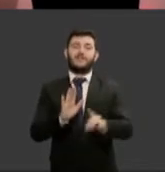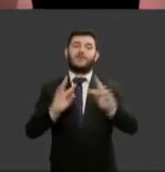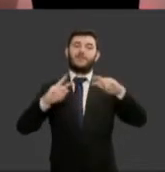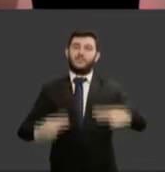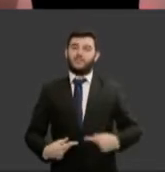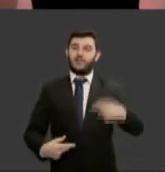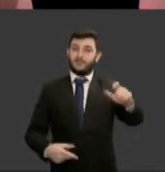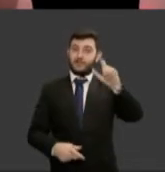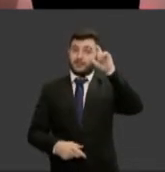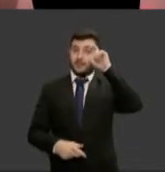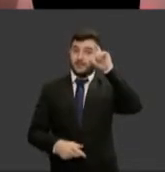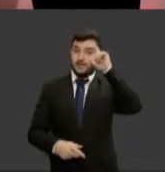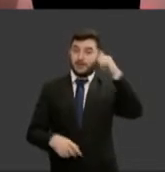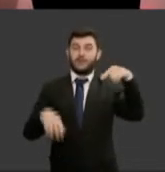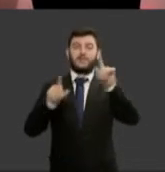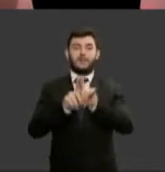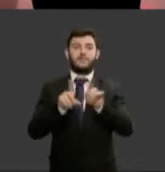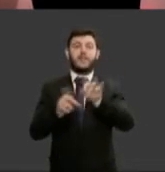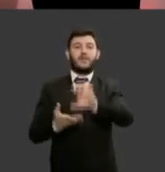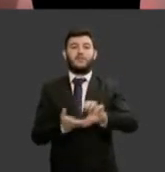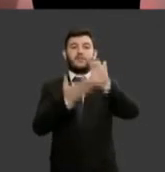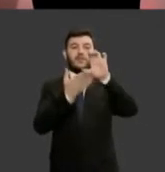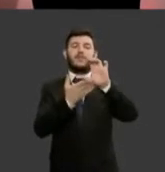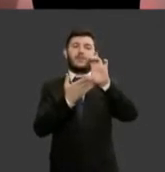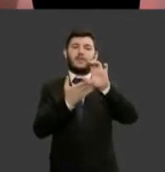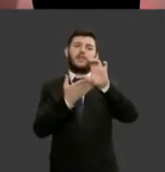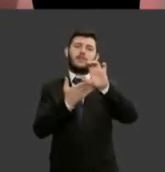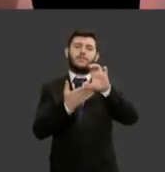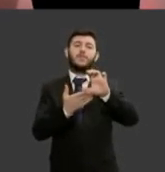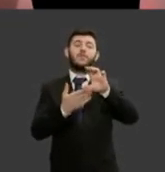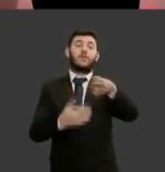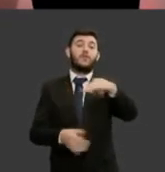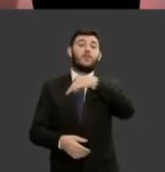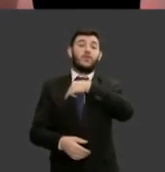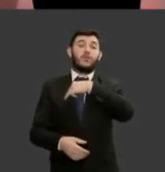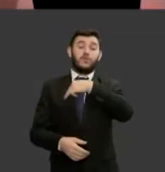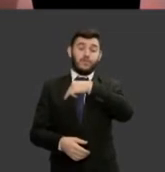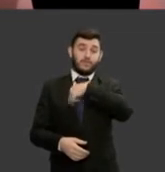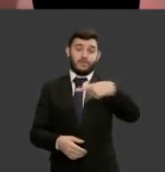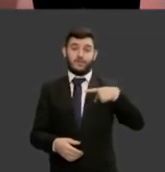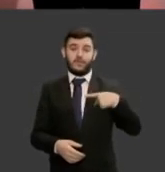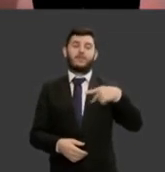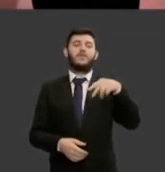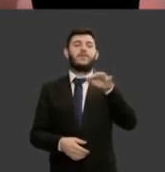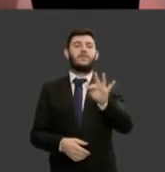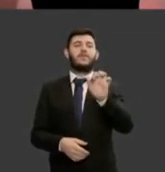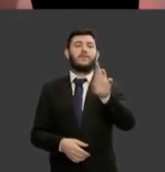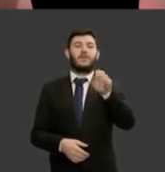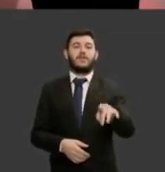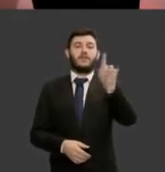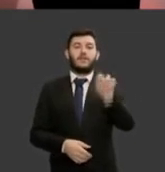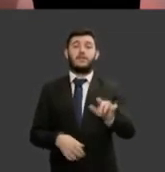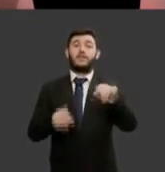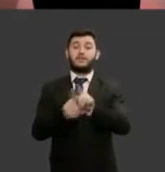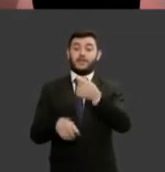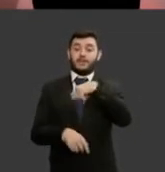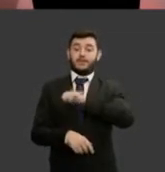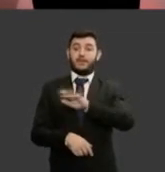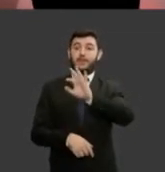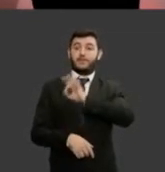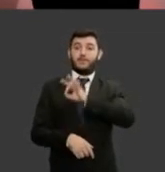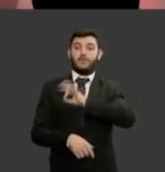Conselho Nacional do Ministério Público, Fernanda Marinela, a delegada da Polícia Federal, Tânia Fogaça,